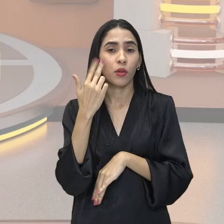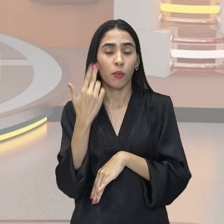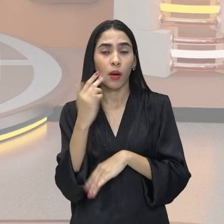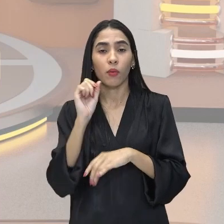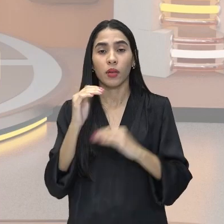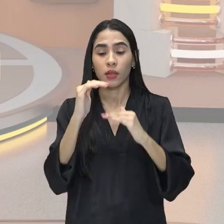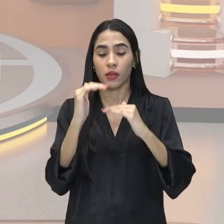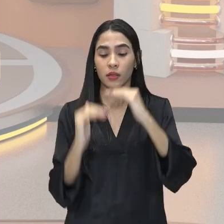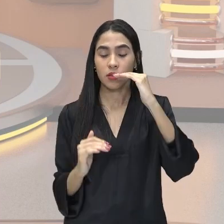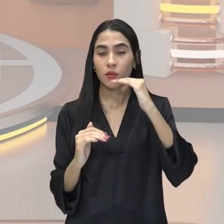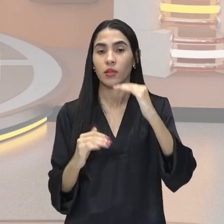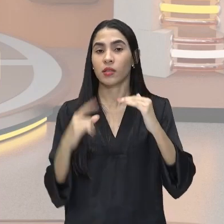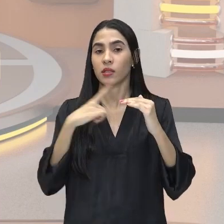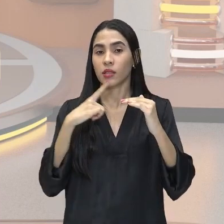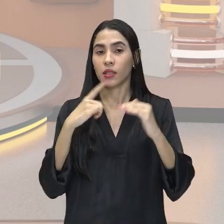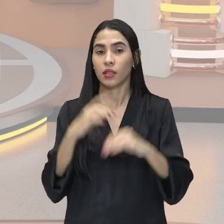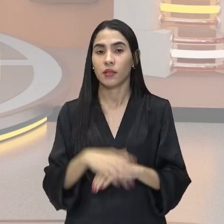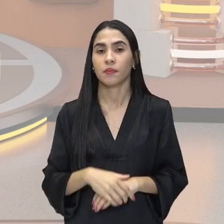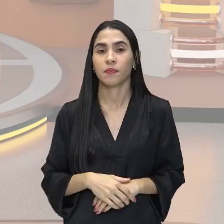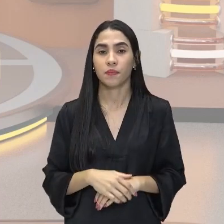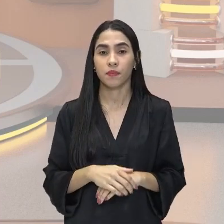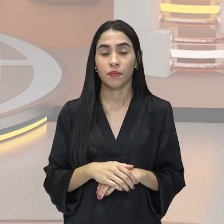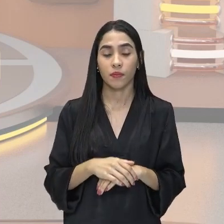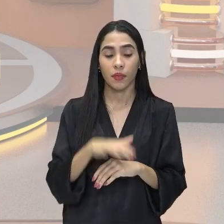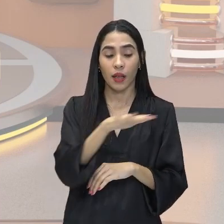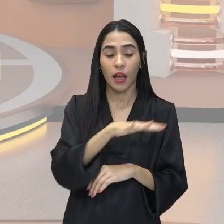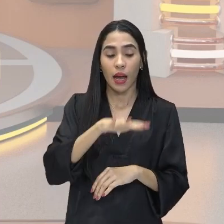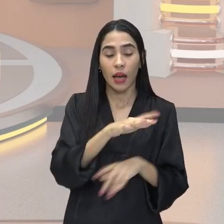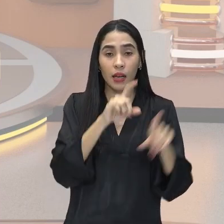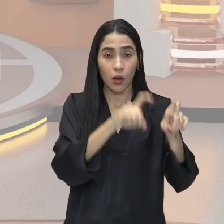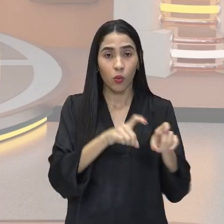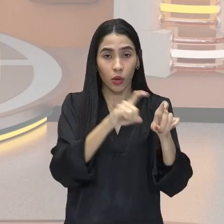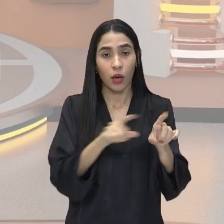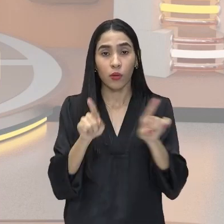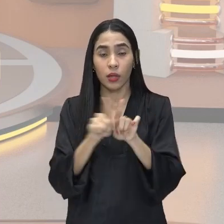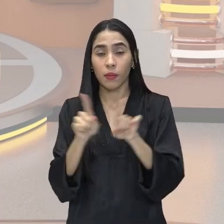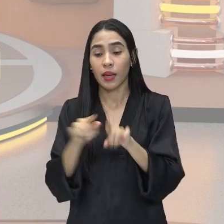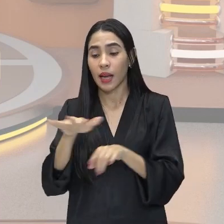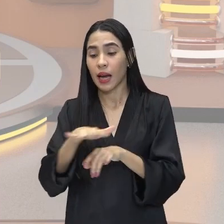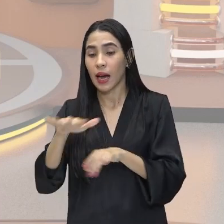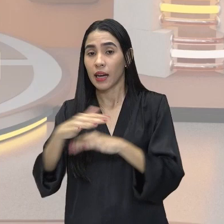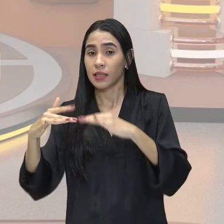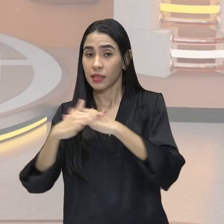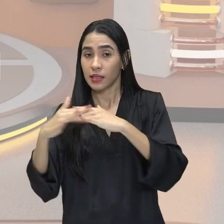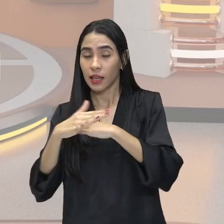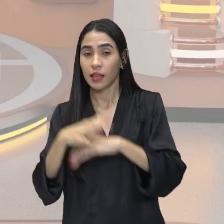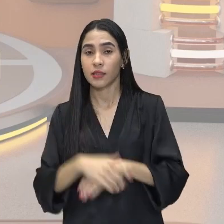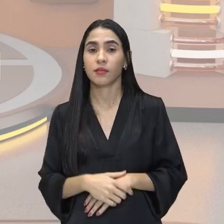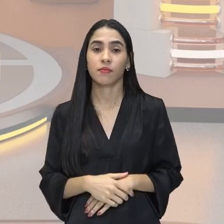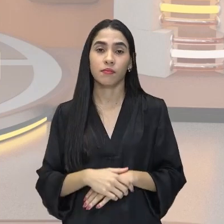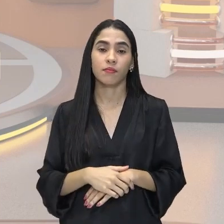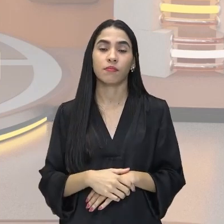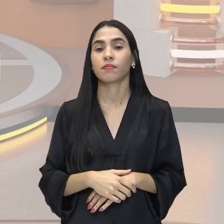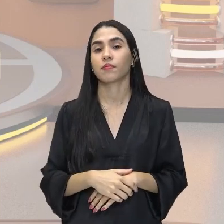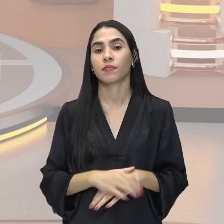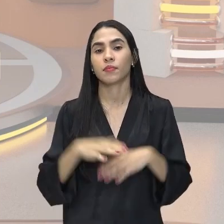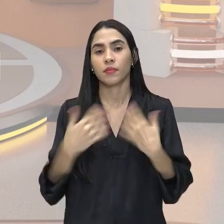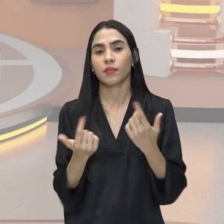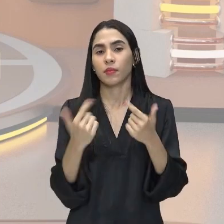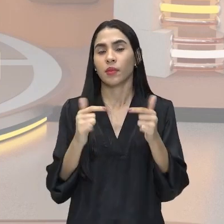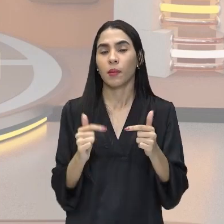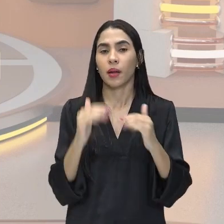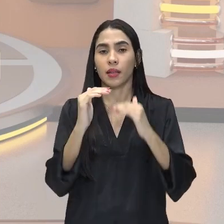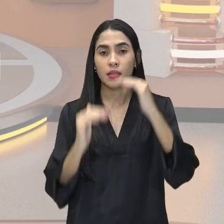desigualdades existentes entre áreas urbanas e áreas rurais. Então, existe dois tipos de mobilidade que trabalham para